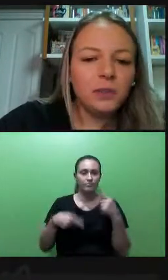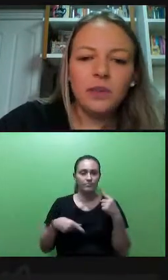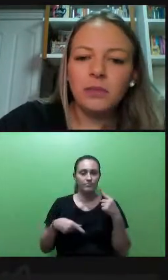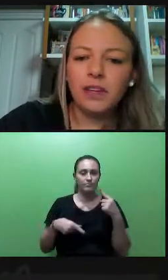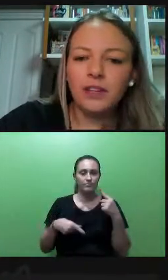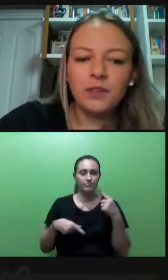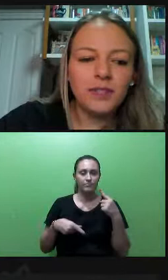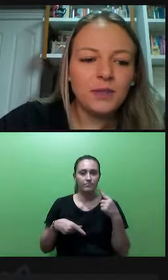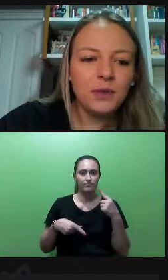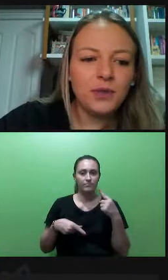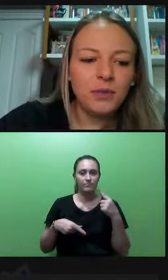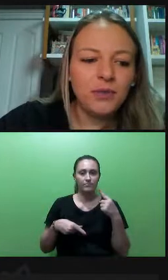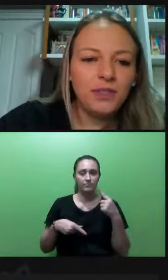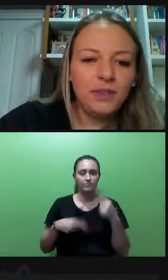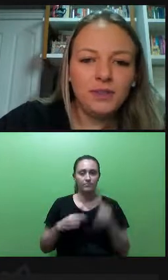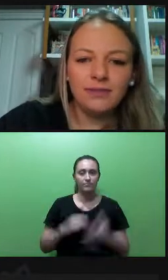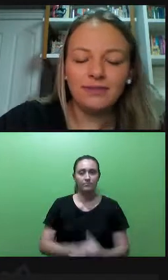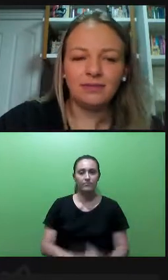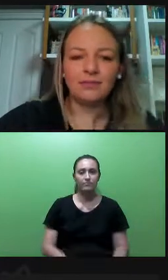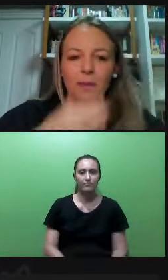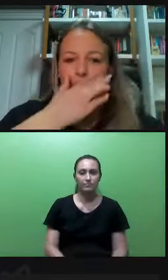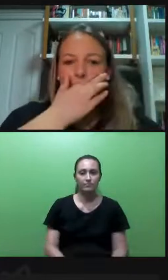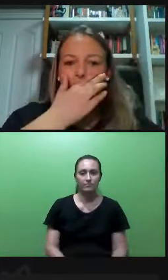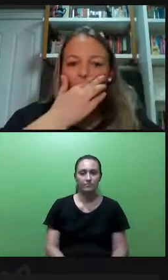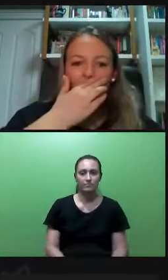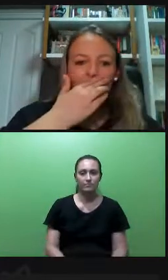Está travando para mim, Katia, não sei se você continua me ouvindo.